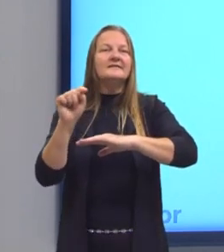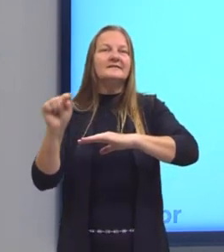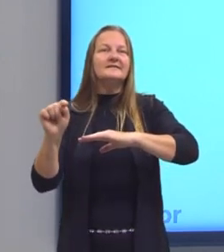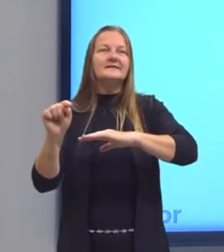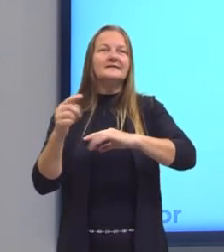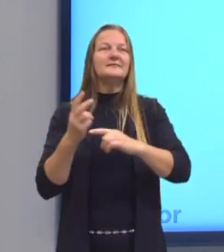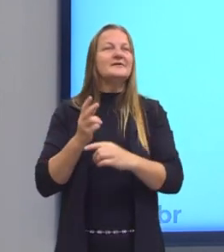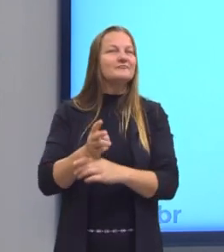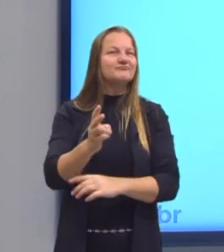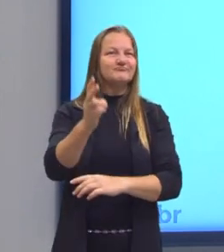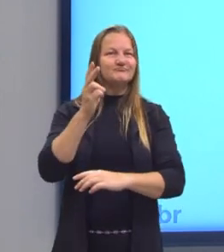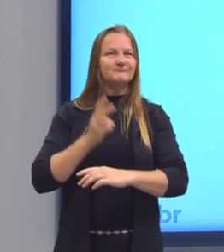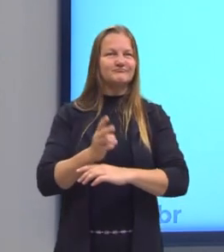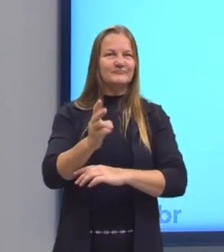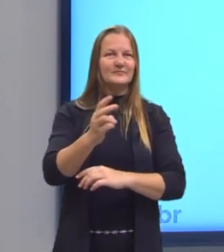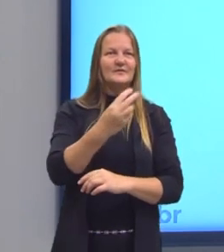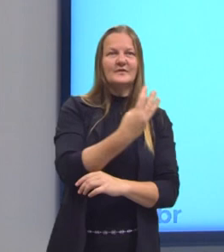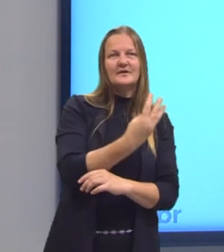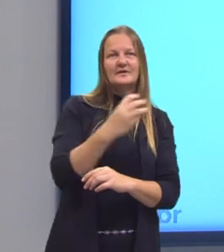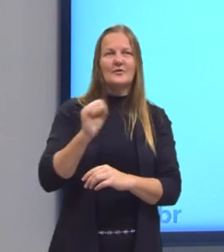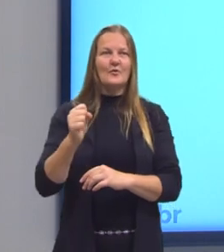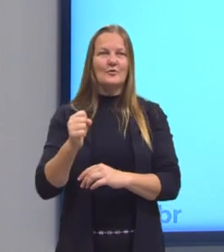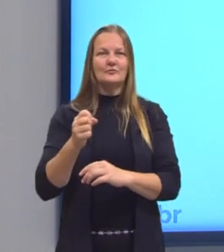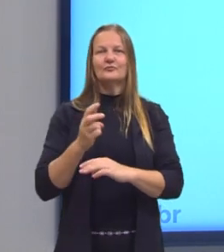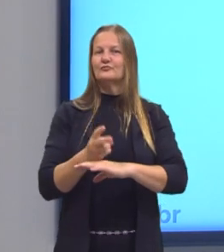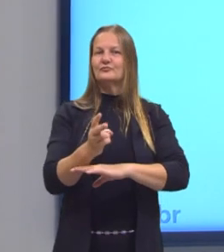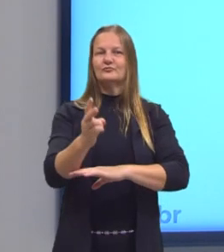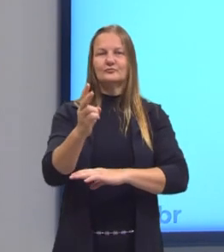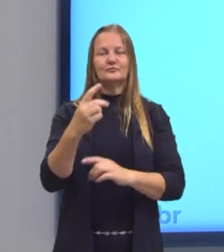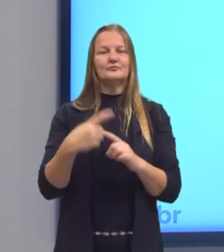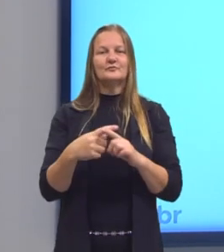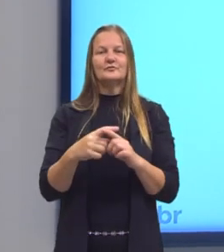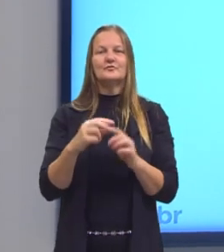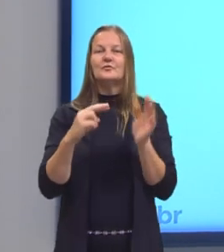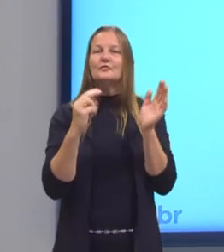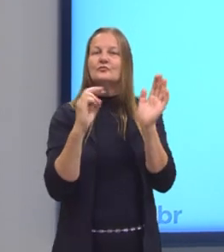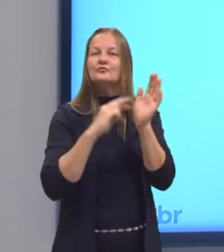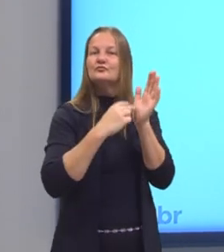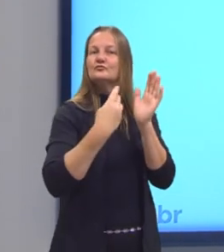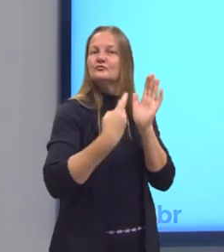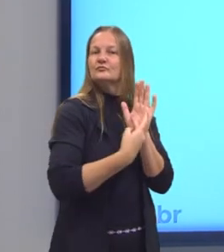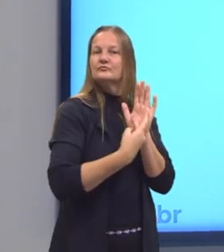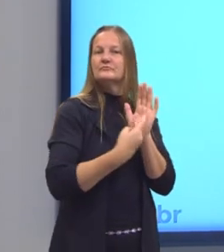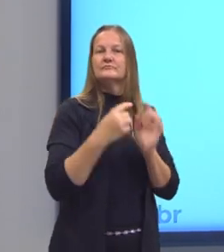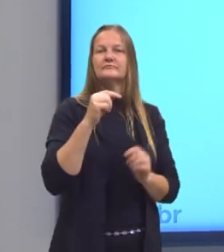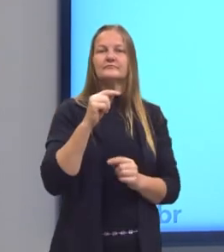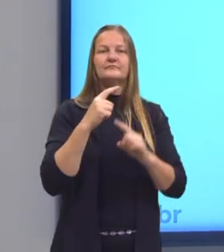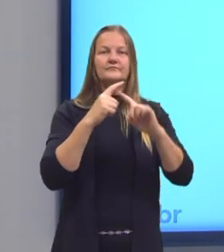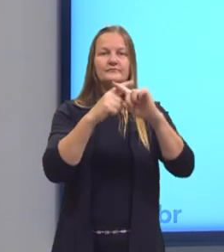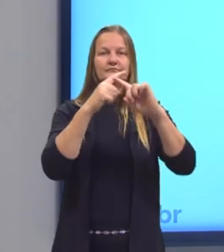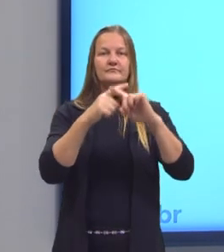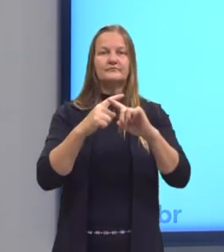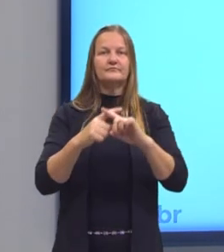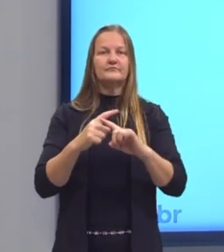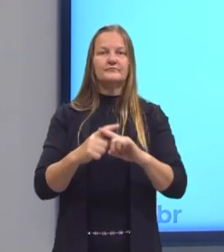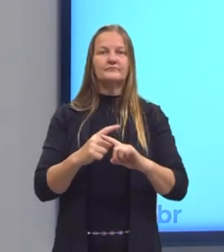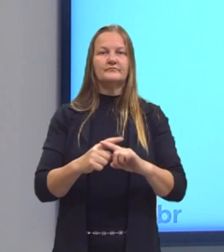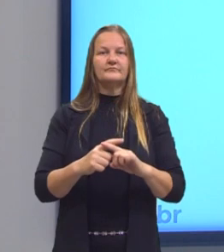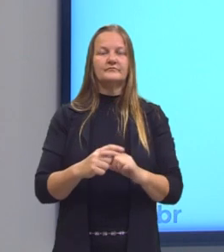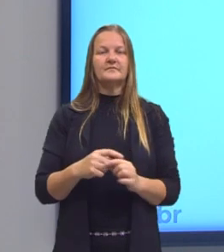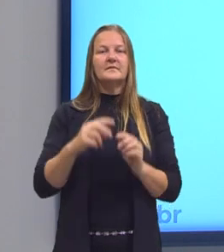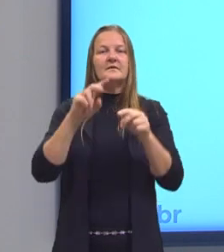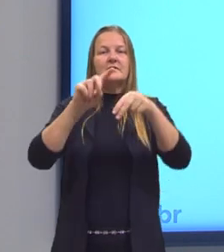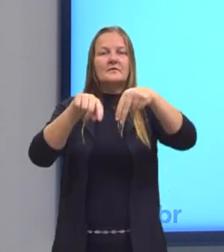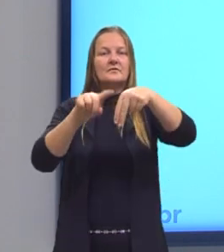três, quanto nos múltiplos de oito. Por que esses pontinhos? Porque como a gente está multiplicando pela sequência dos